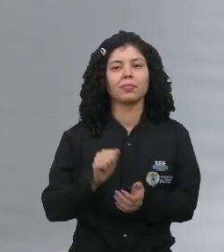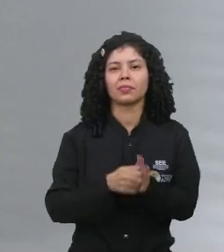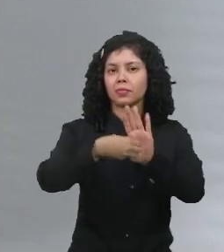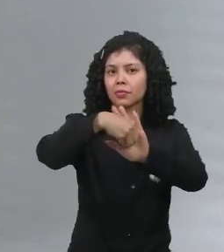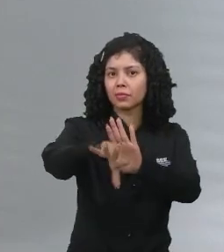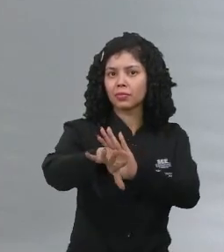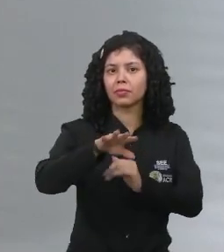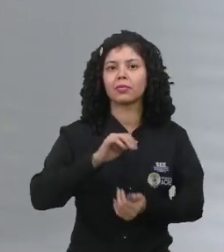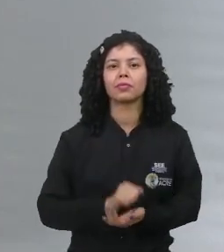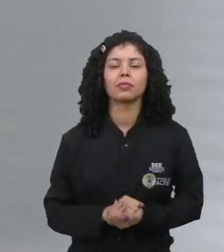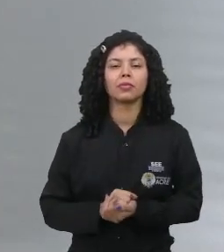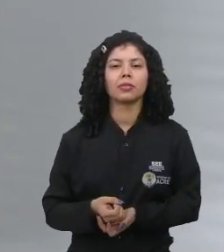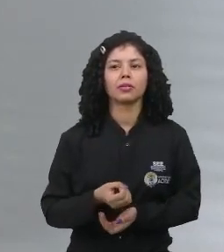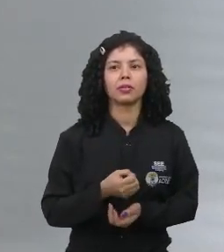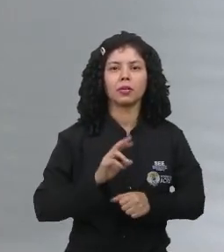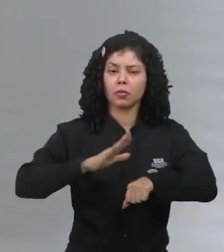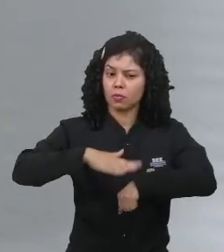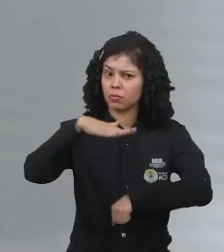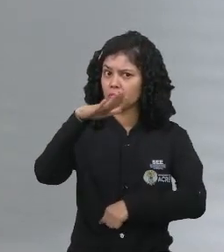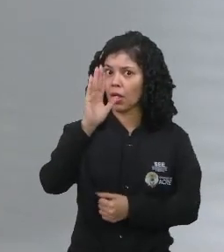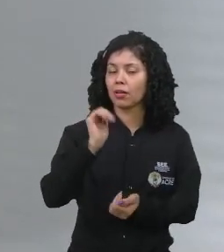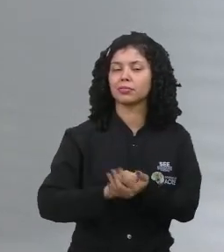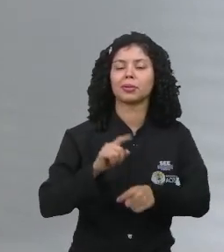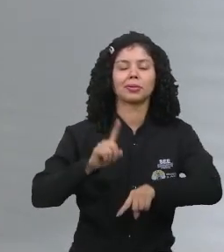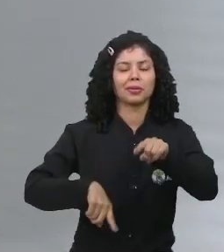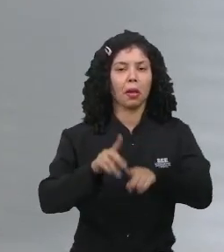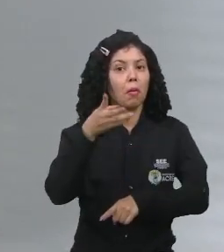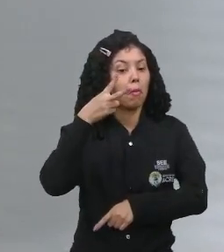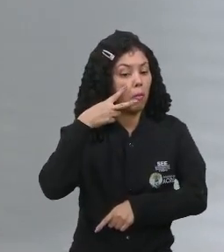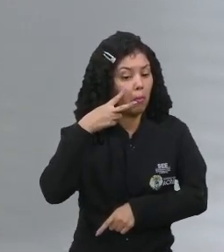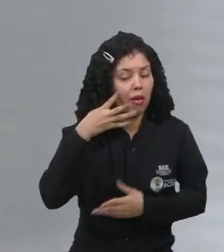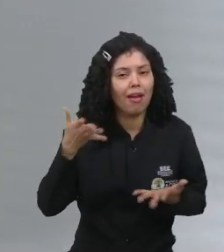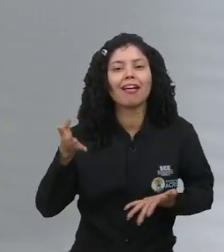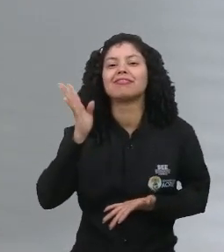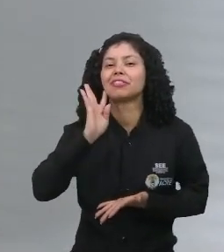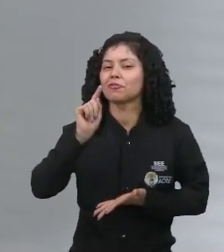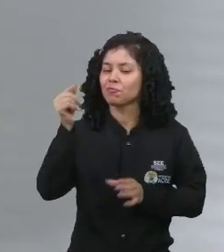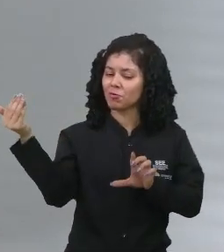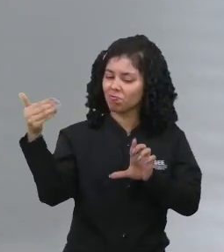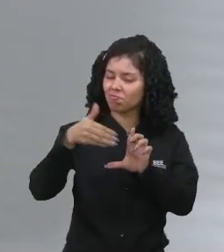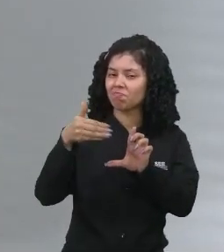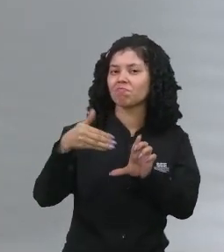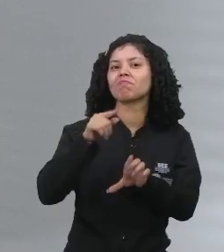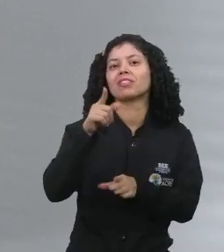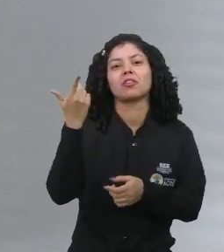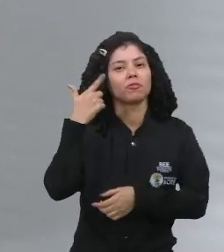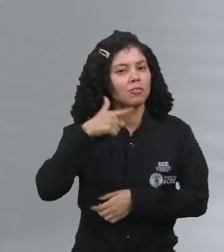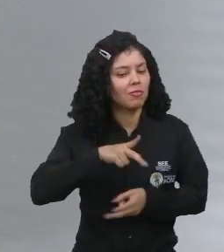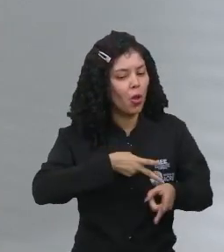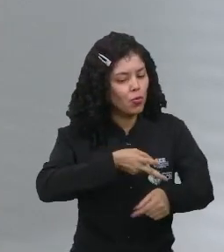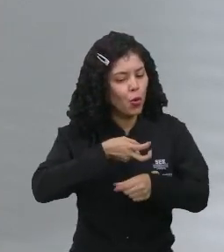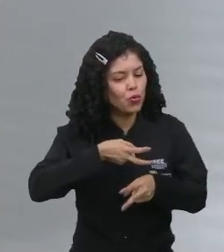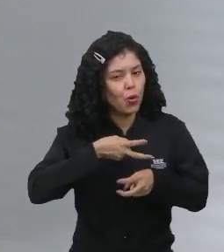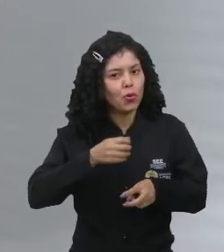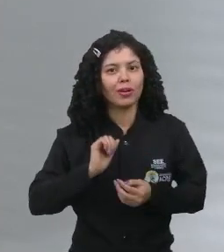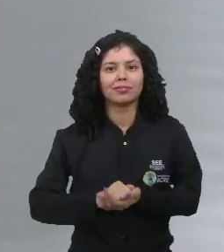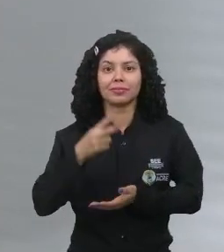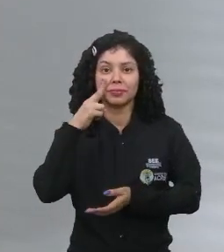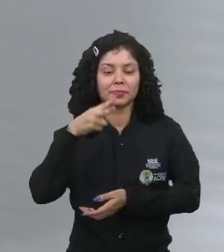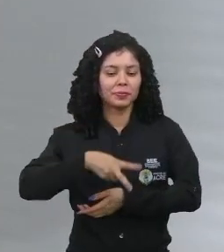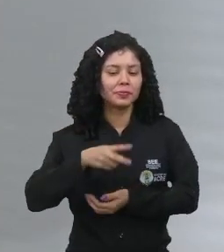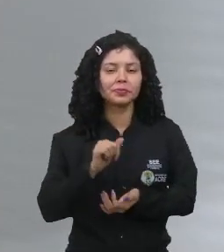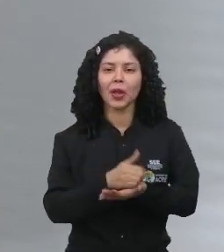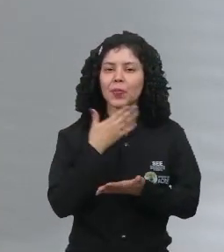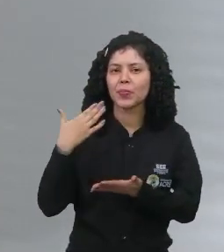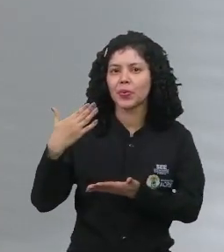aprendizagem. Tem muito material interessante que você tem que acessar, você tem que consumir, justamente para